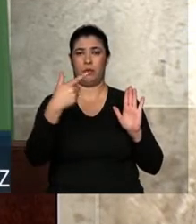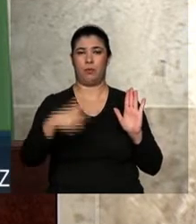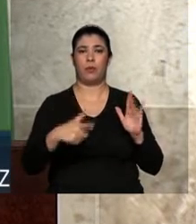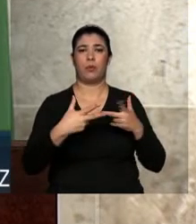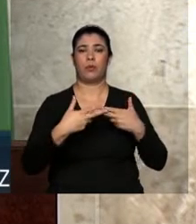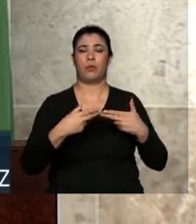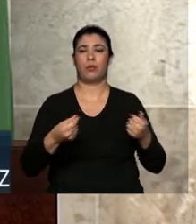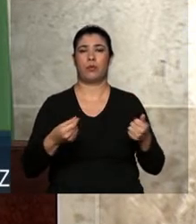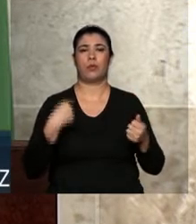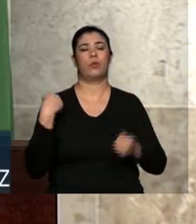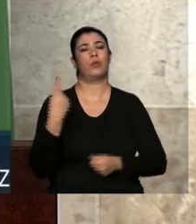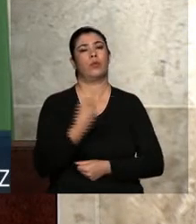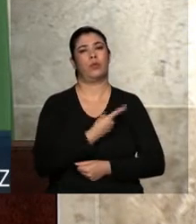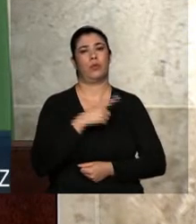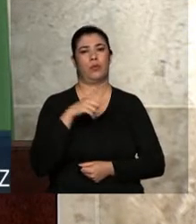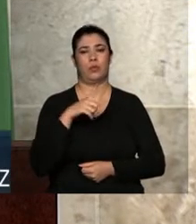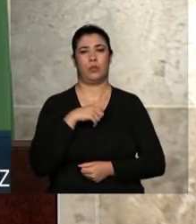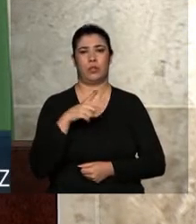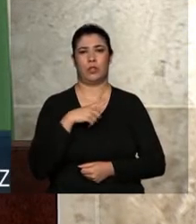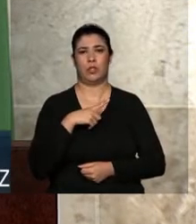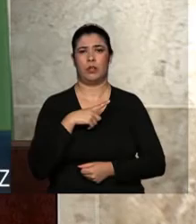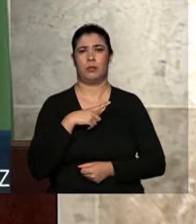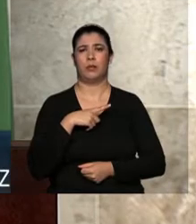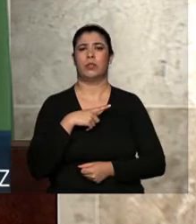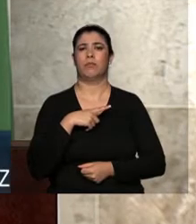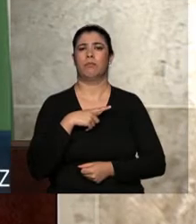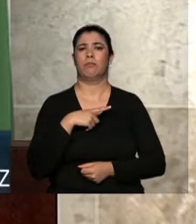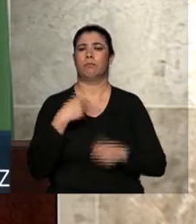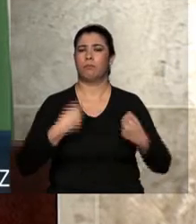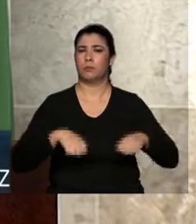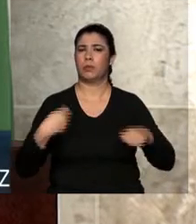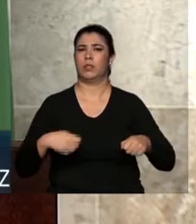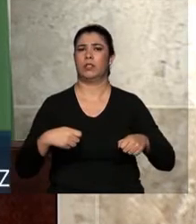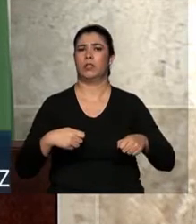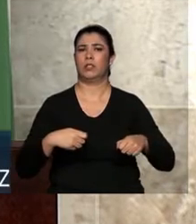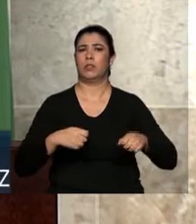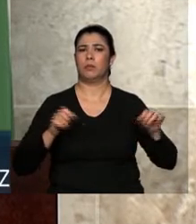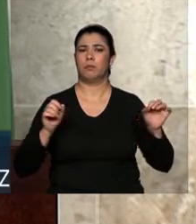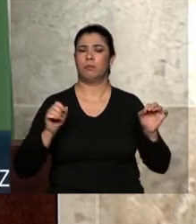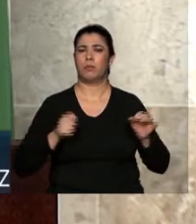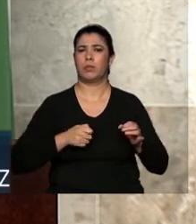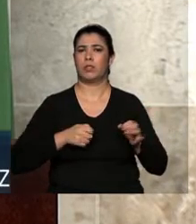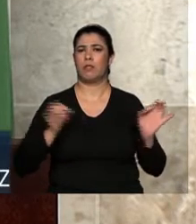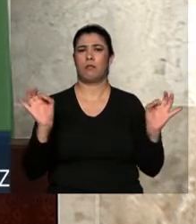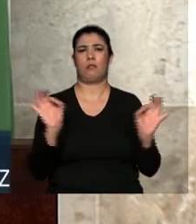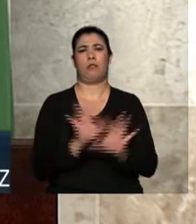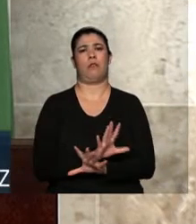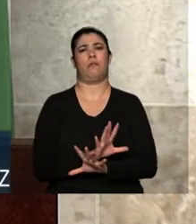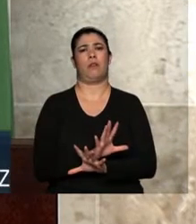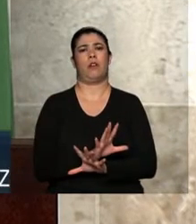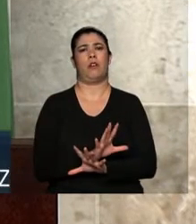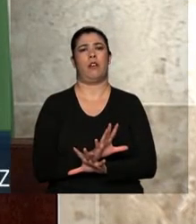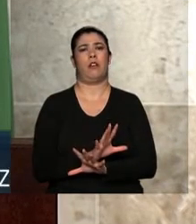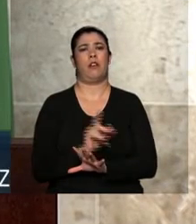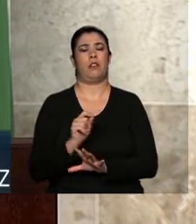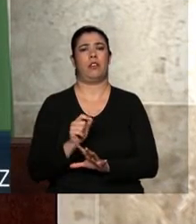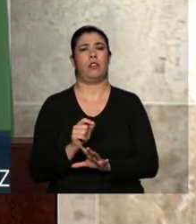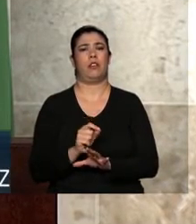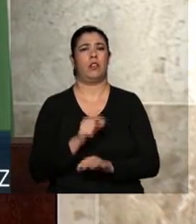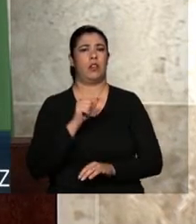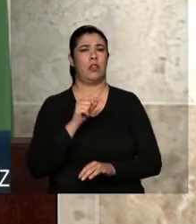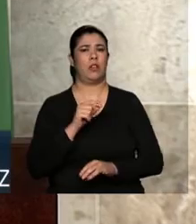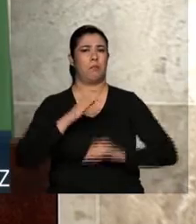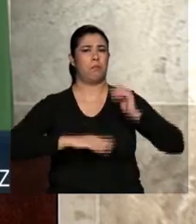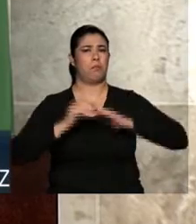questão. Nós temos de combater o uso de jovens pelo crime organizado.